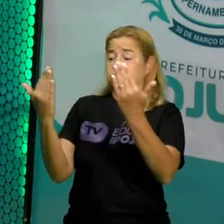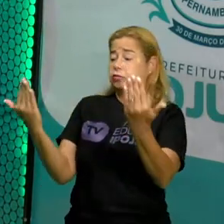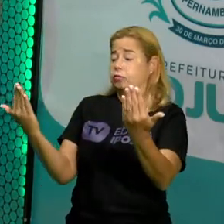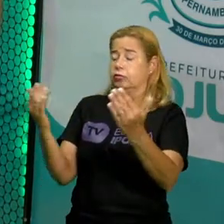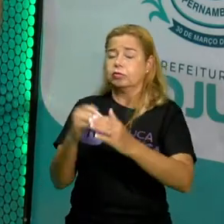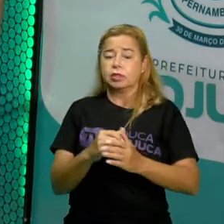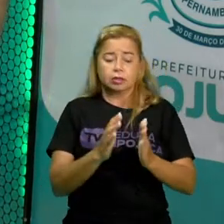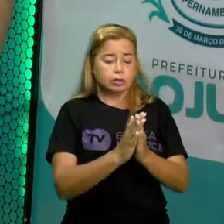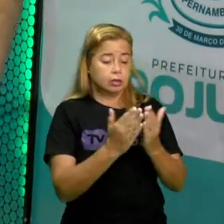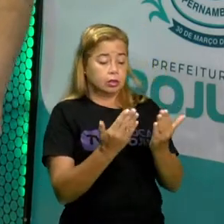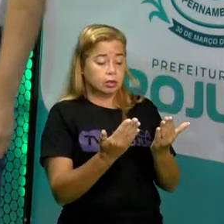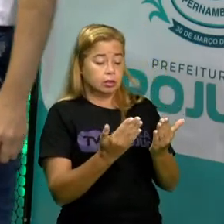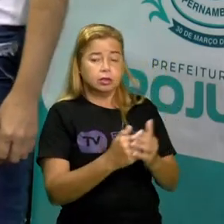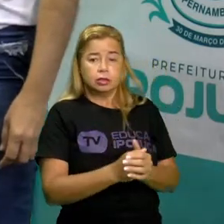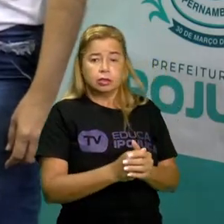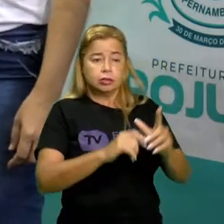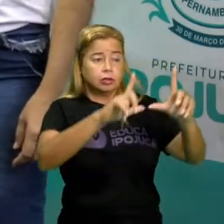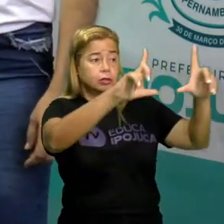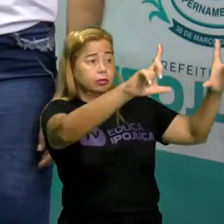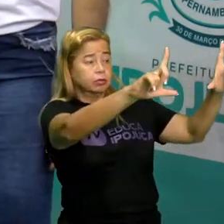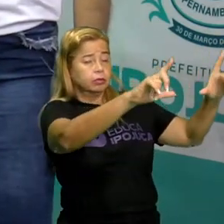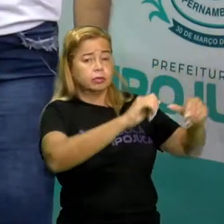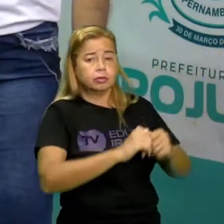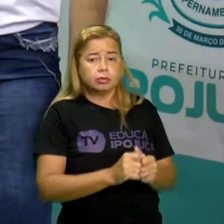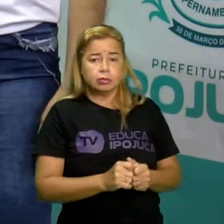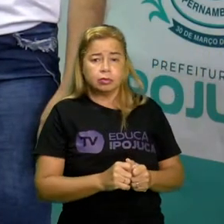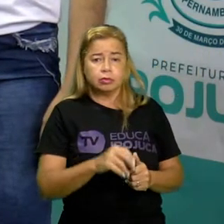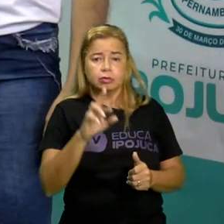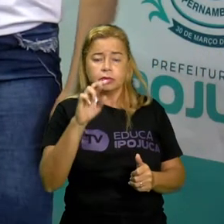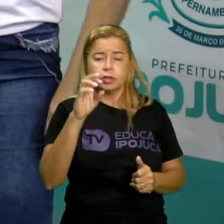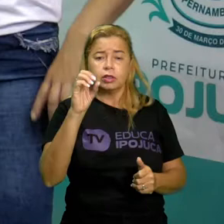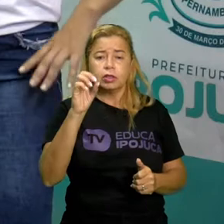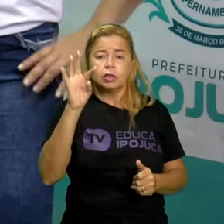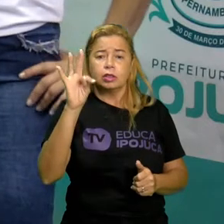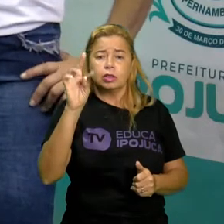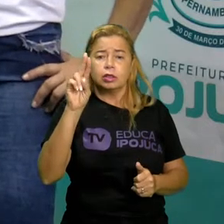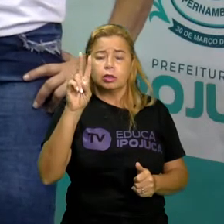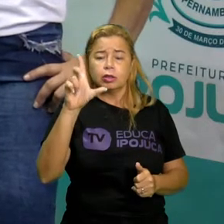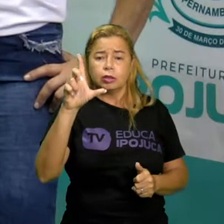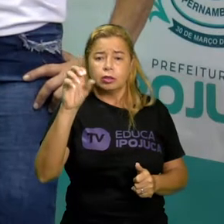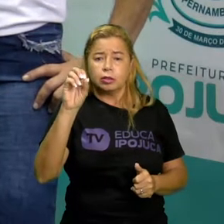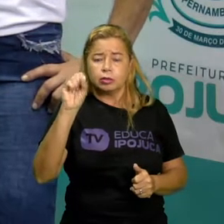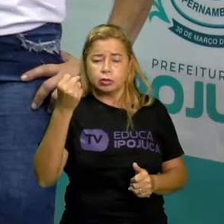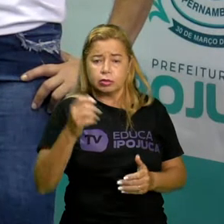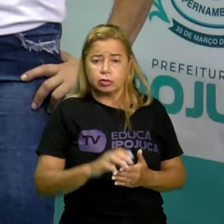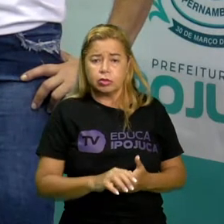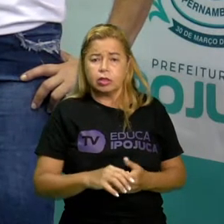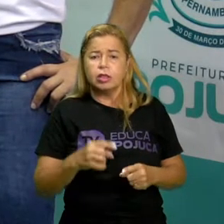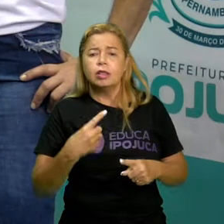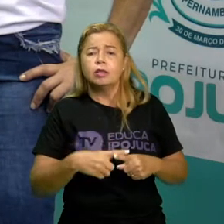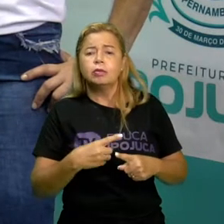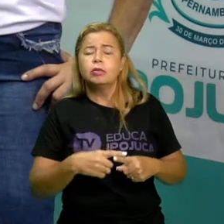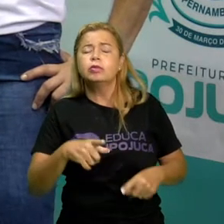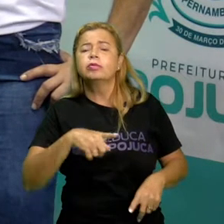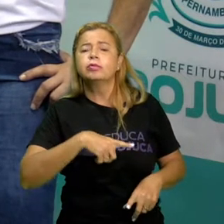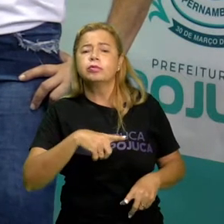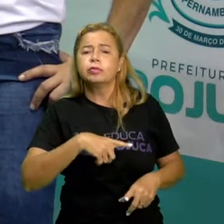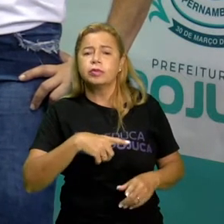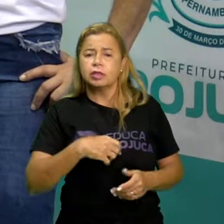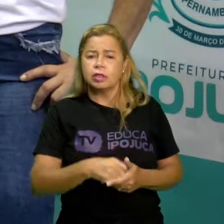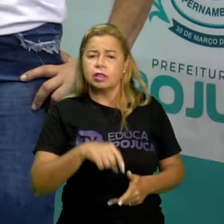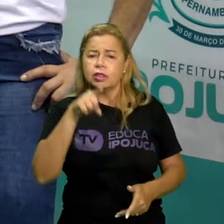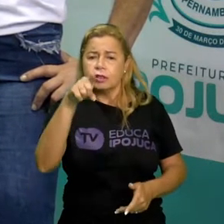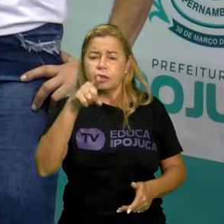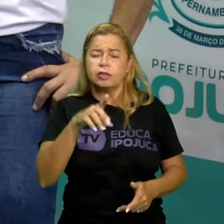livros placas e rótulos? vocês sabem para que existe tudo isso? crianças todos esses